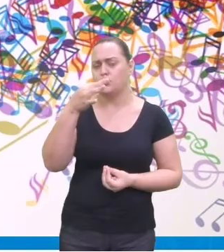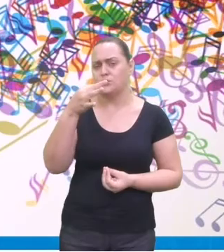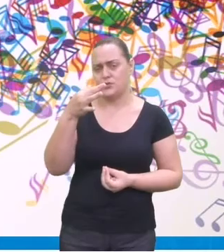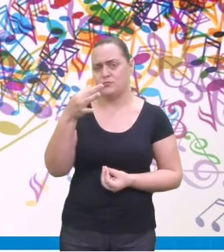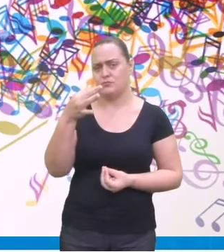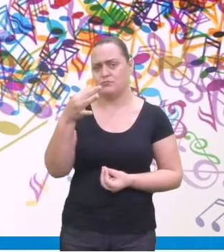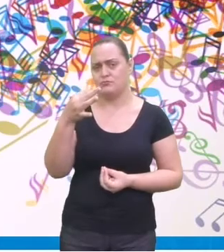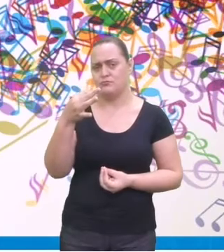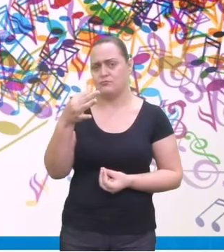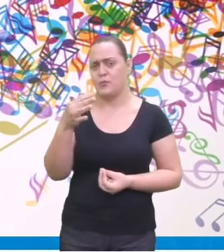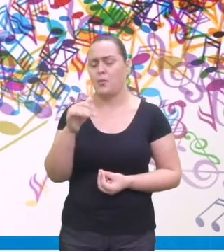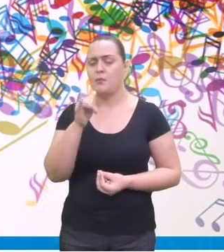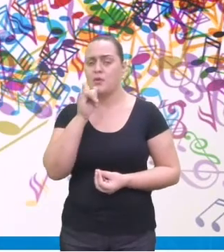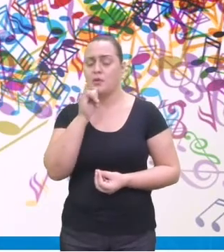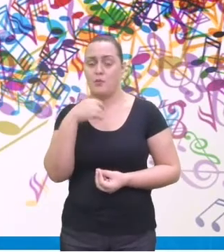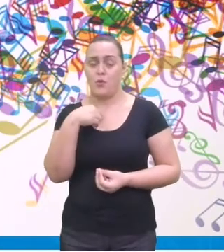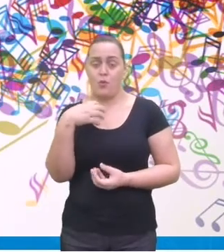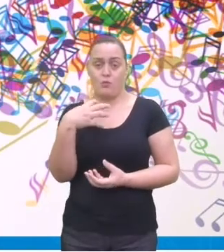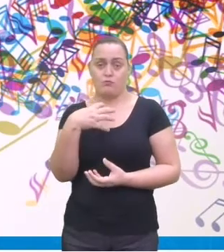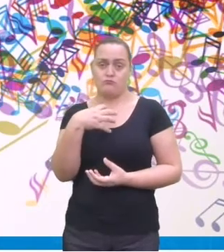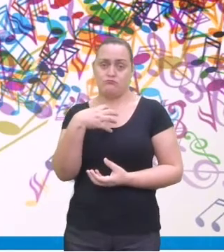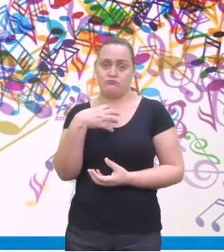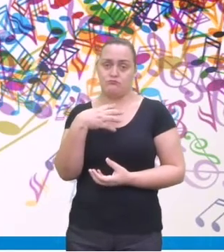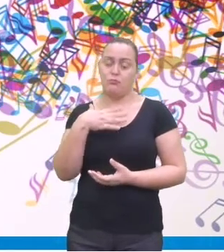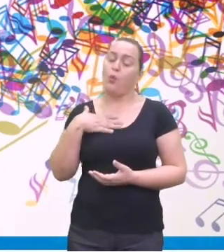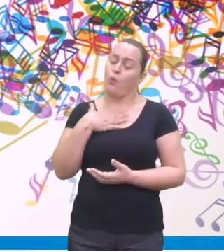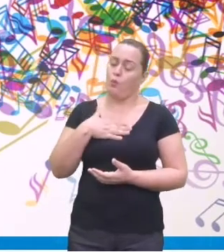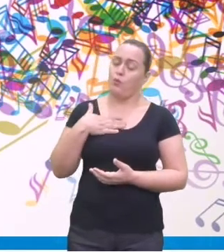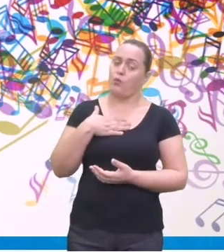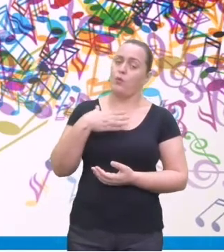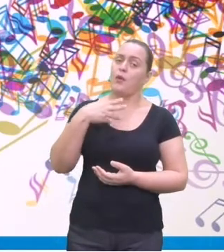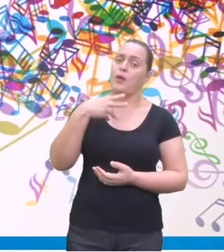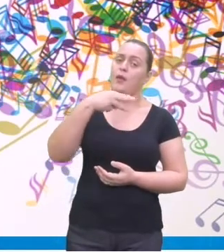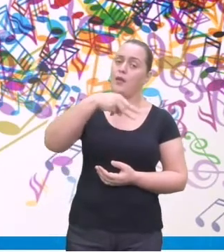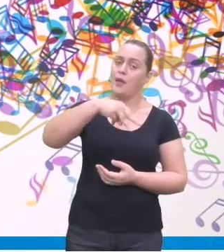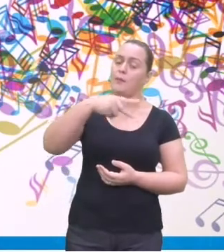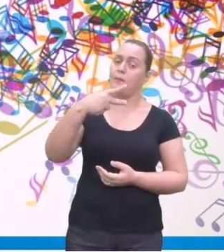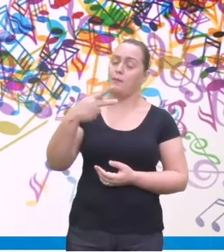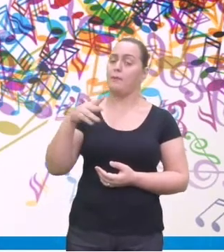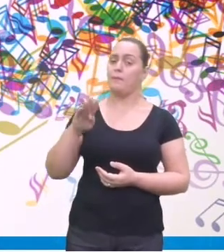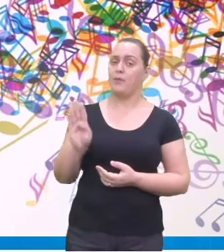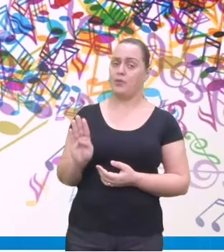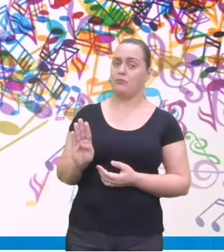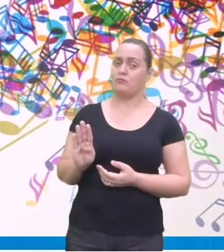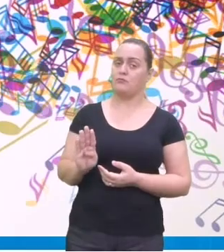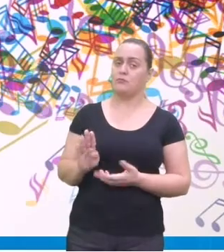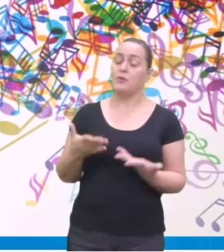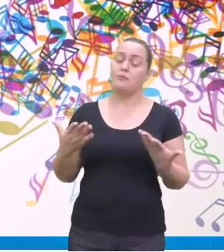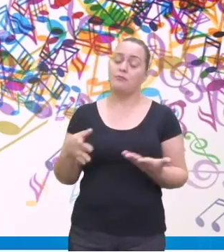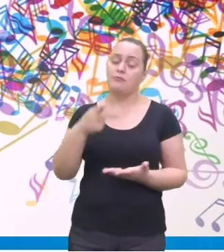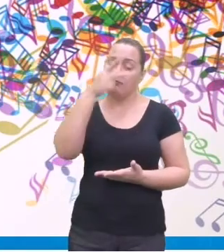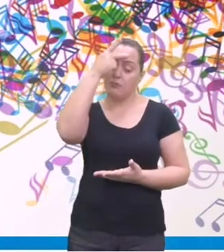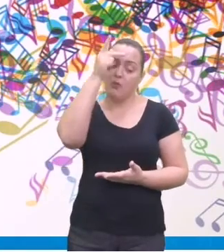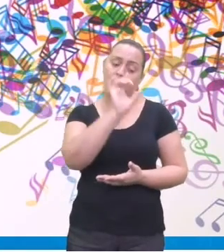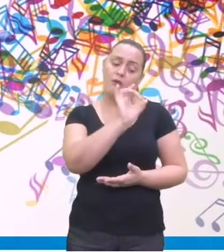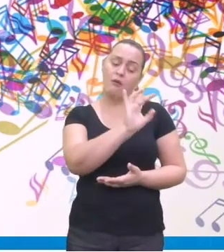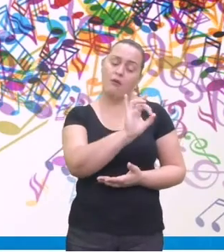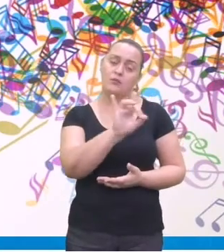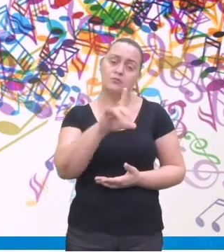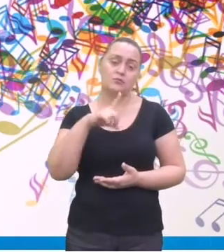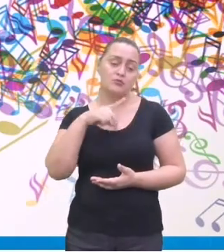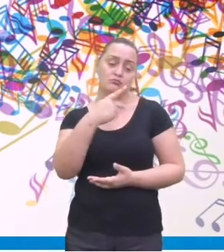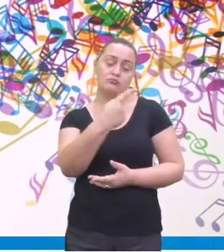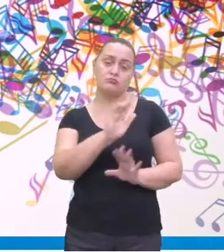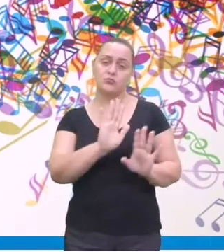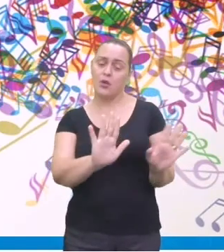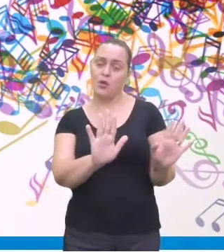eu, particularmente, gosto de MPB, é o estilo de música que eu gosto. Então, esse estilo musical, cada um tem o seu, né?